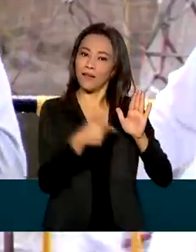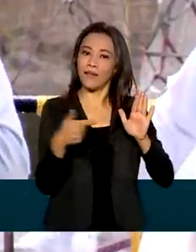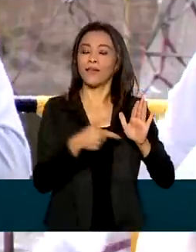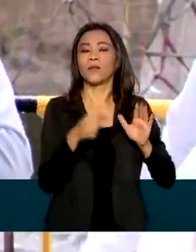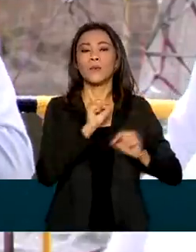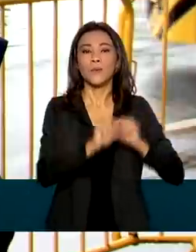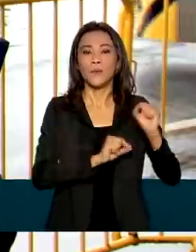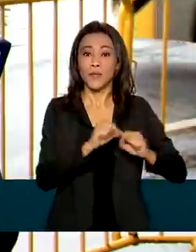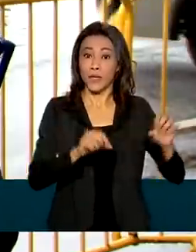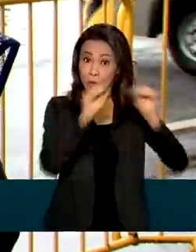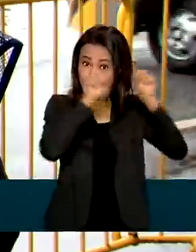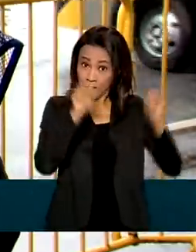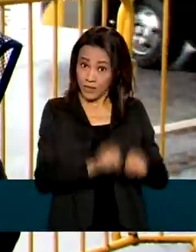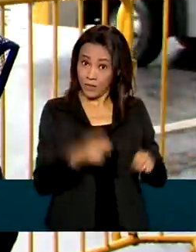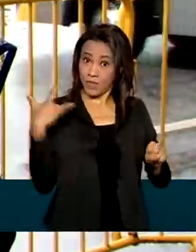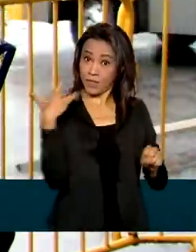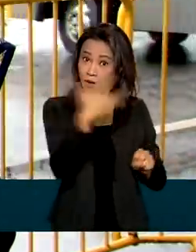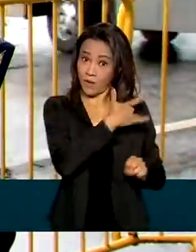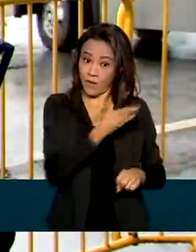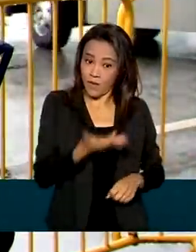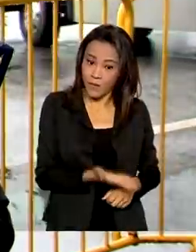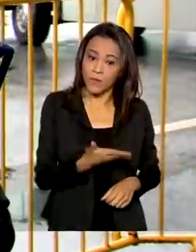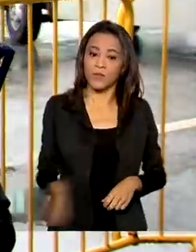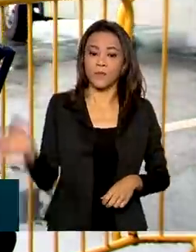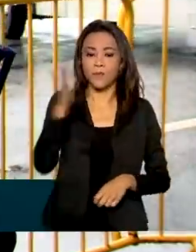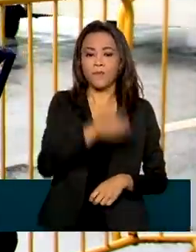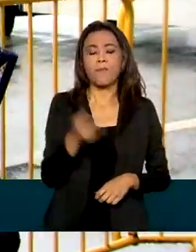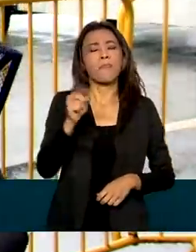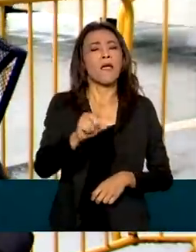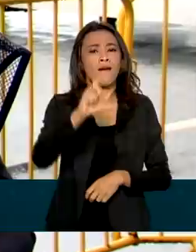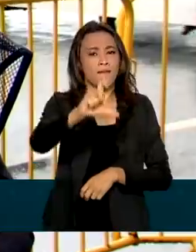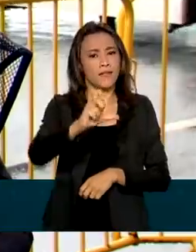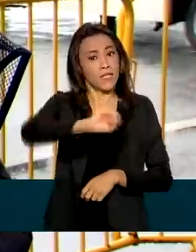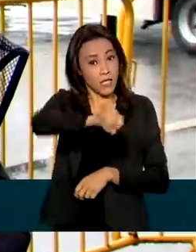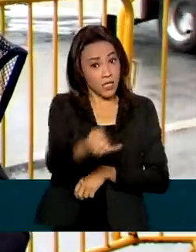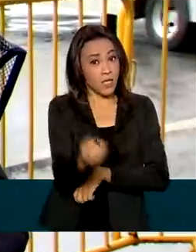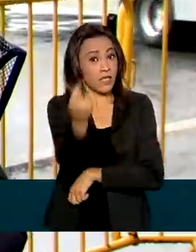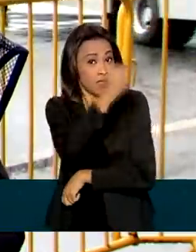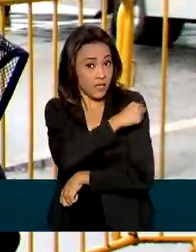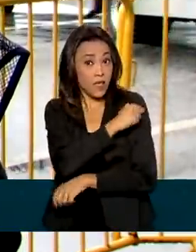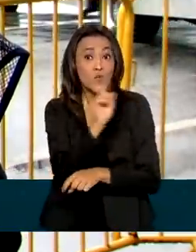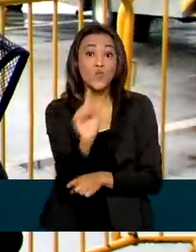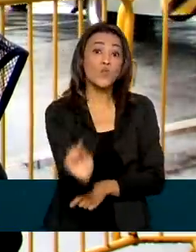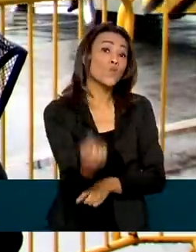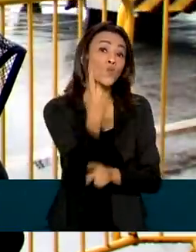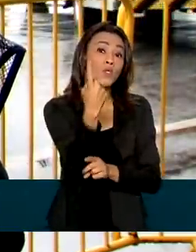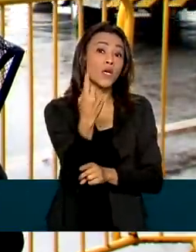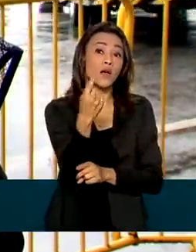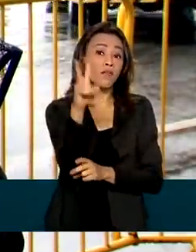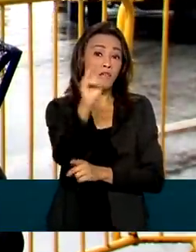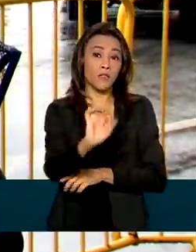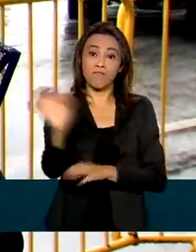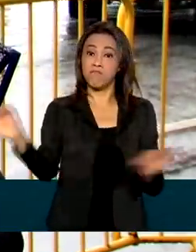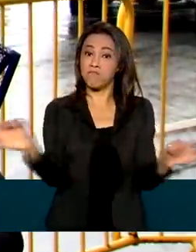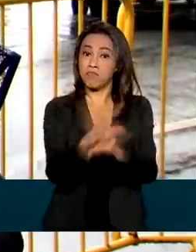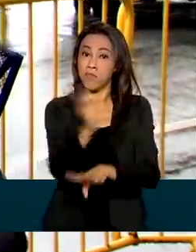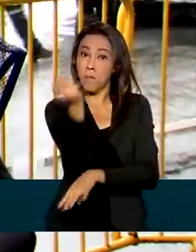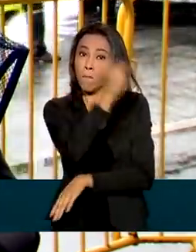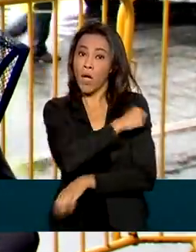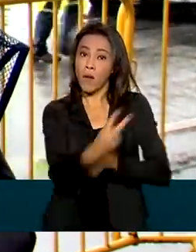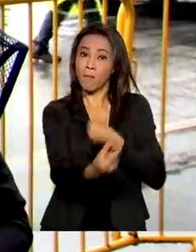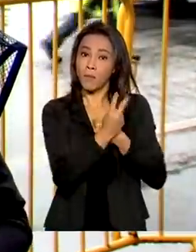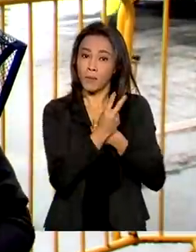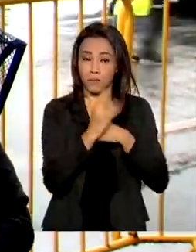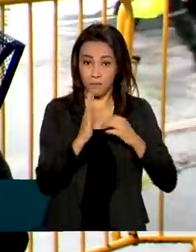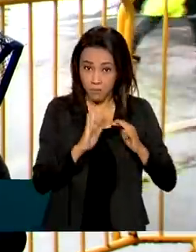único de saúde. A vacina da Janssen é a única que garante a imunização com apenas uma dose. Por isso, as vacinas que